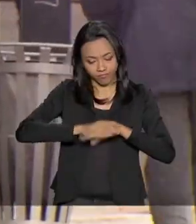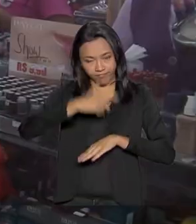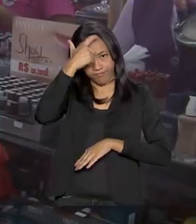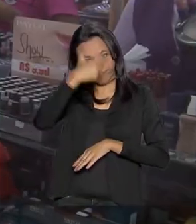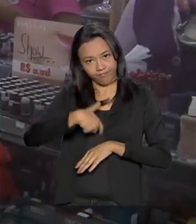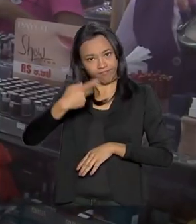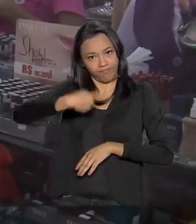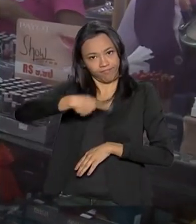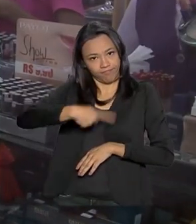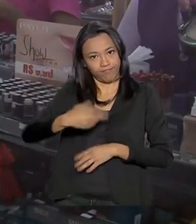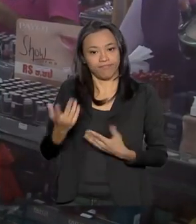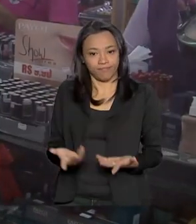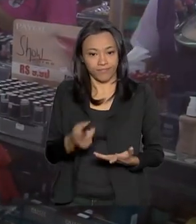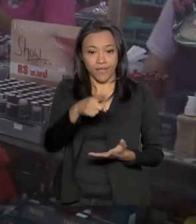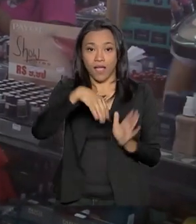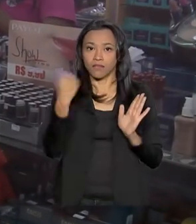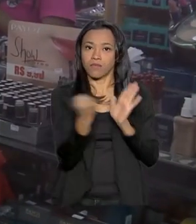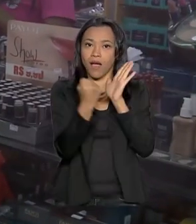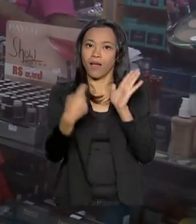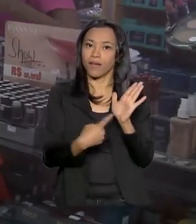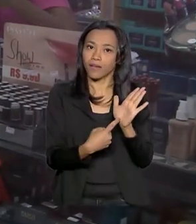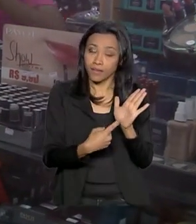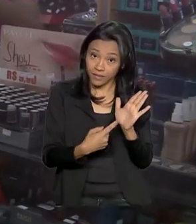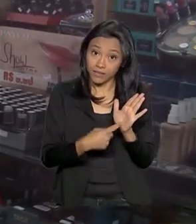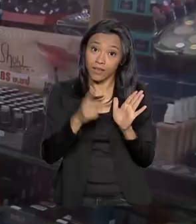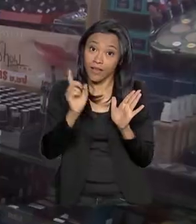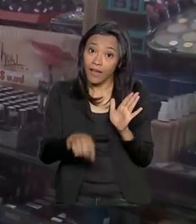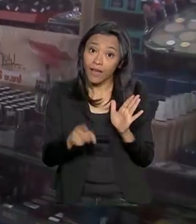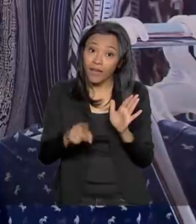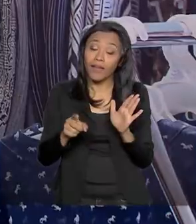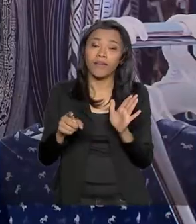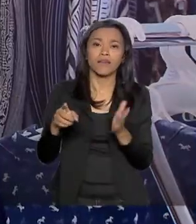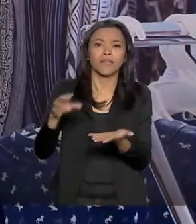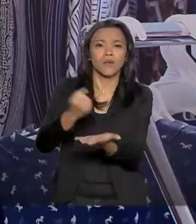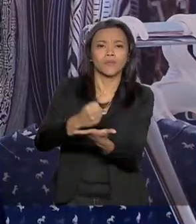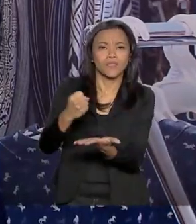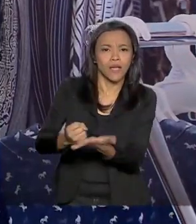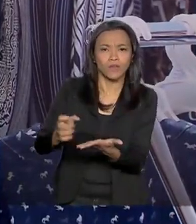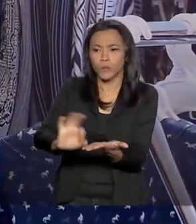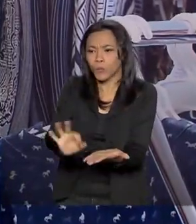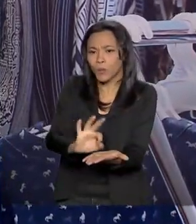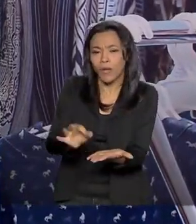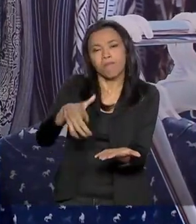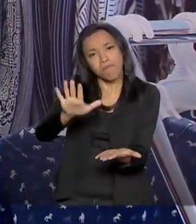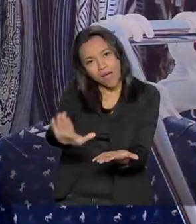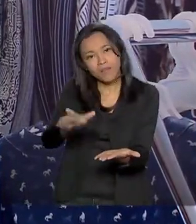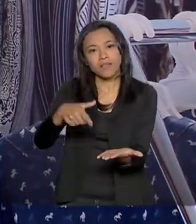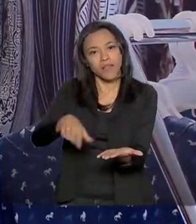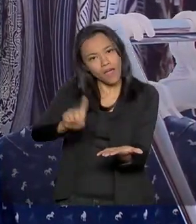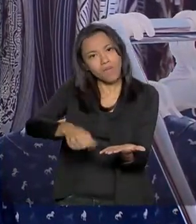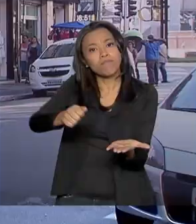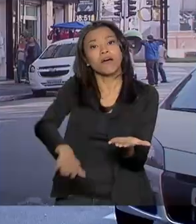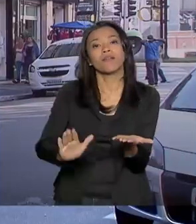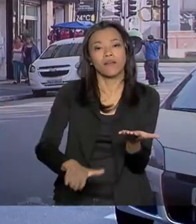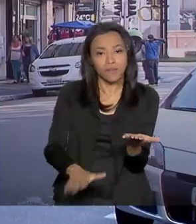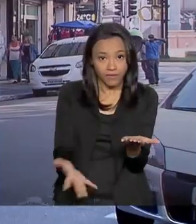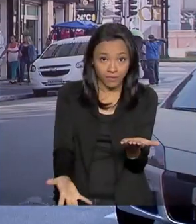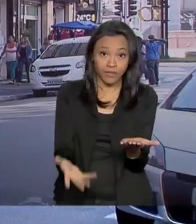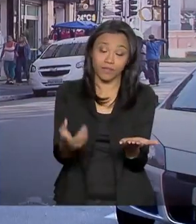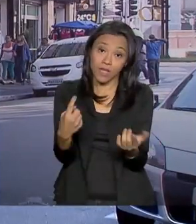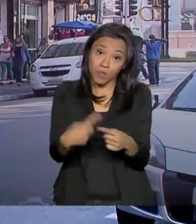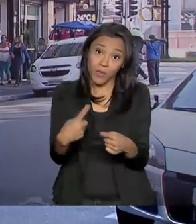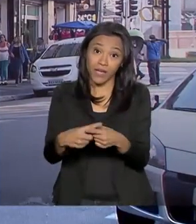informal. Para as marcas, a ausência de vínculos contratuais torna os vendedores uma opção mais barata que a